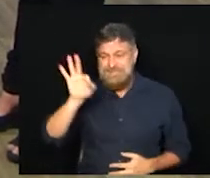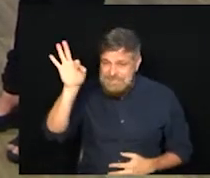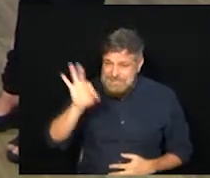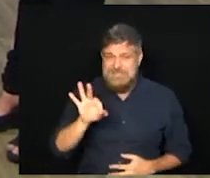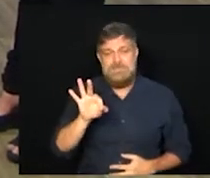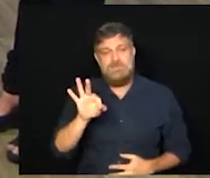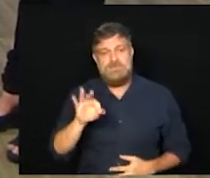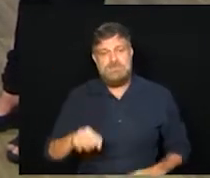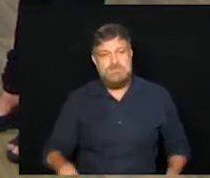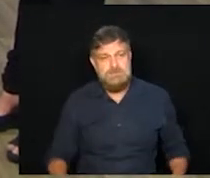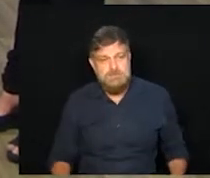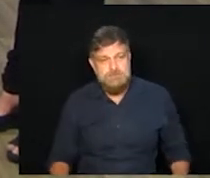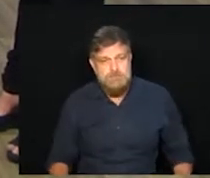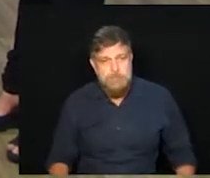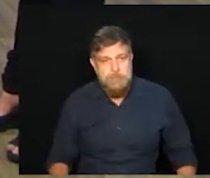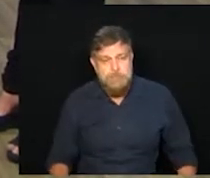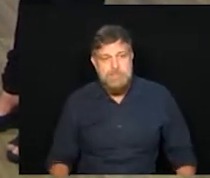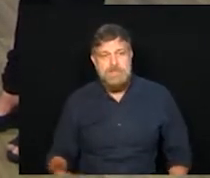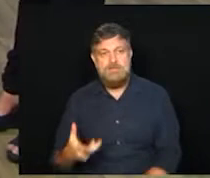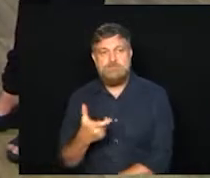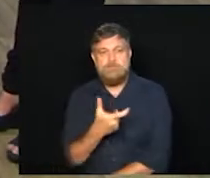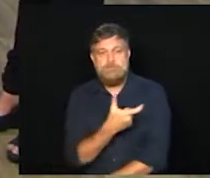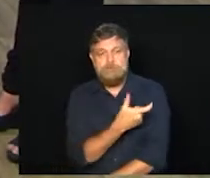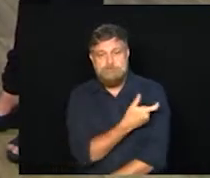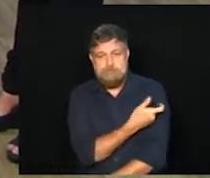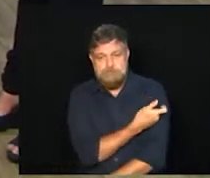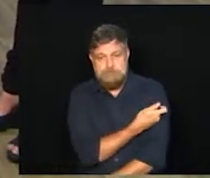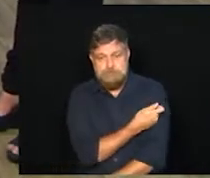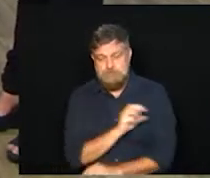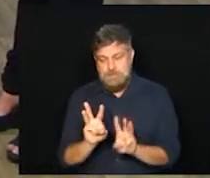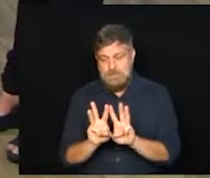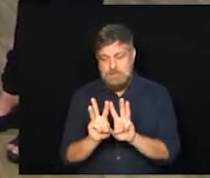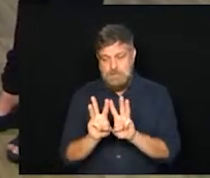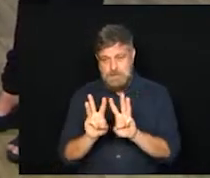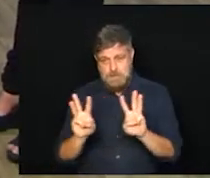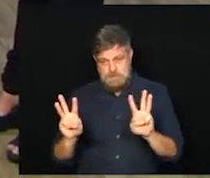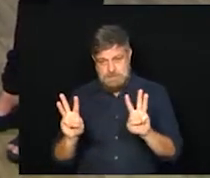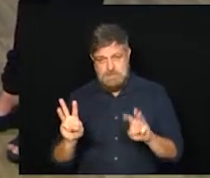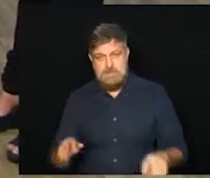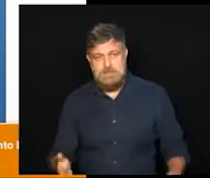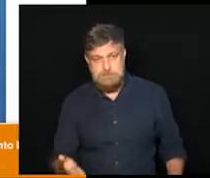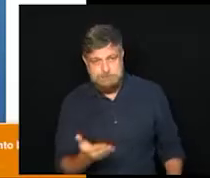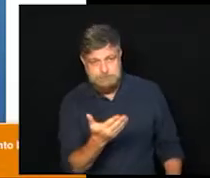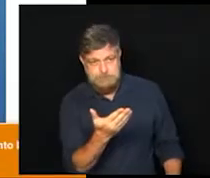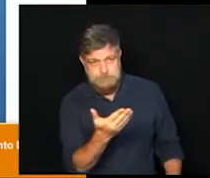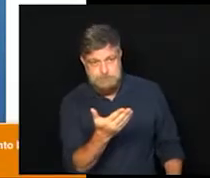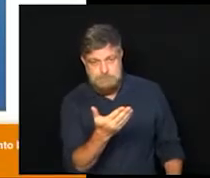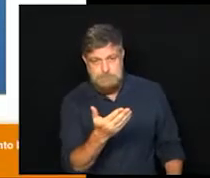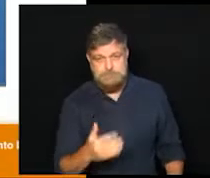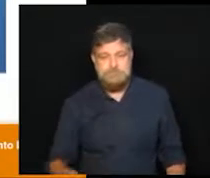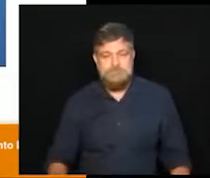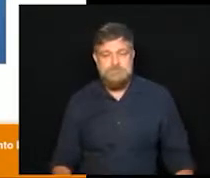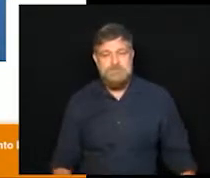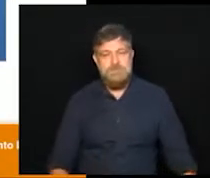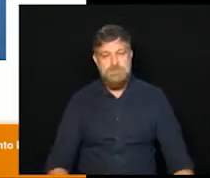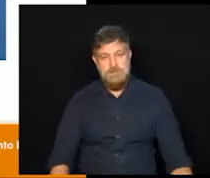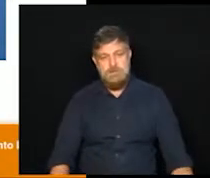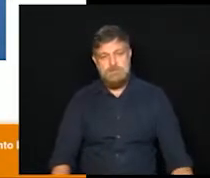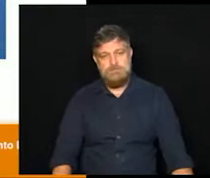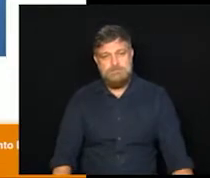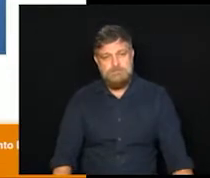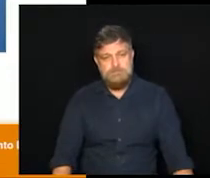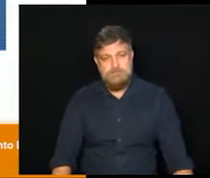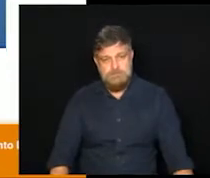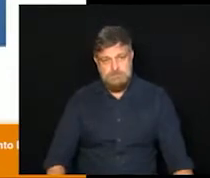ainda mais esse patamar. Vacina.campinas.sp.gov.br, site aqui na nossa tela,